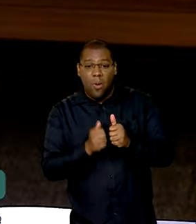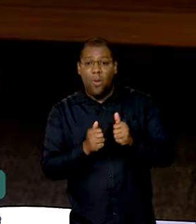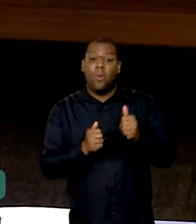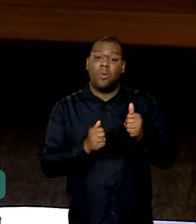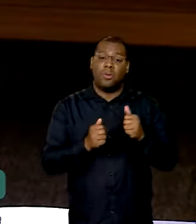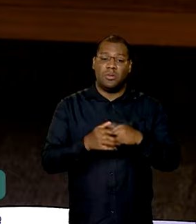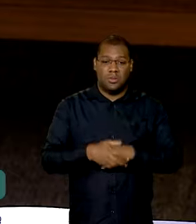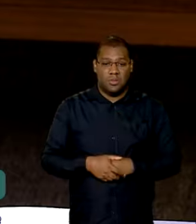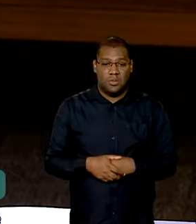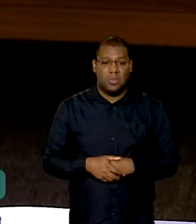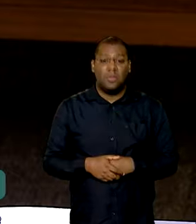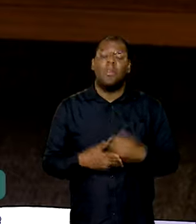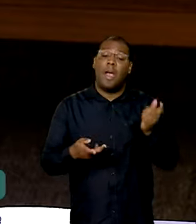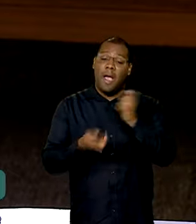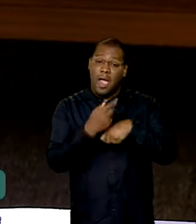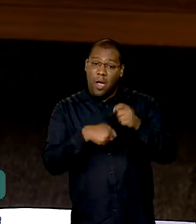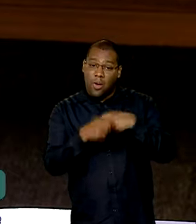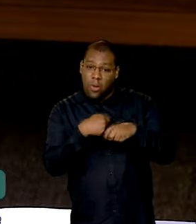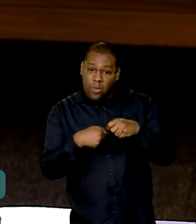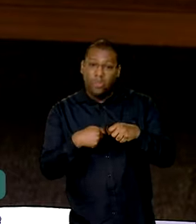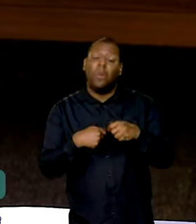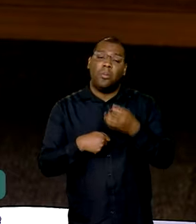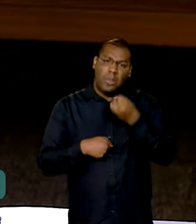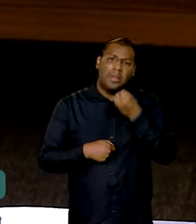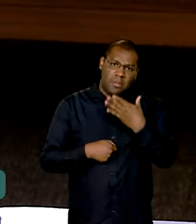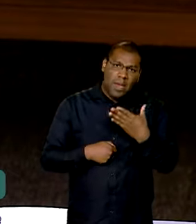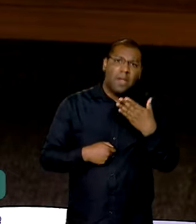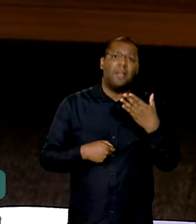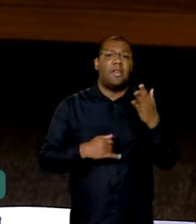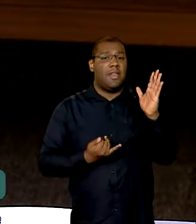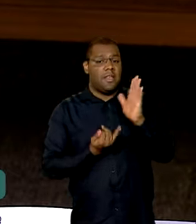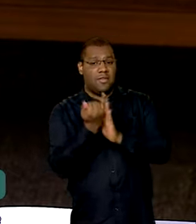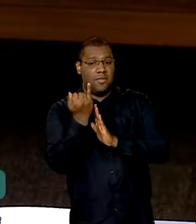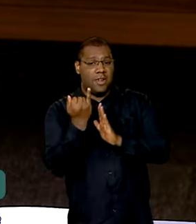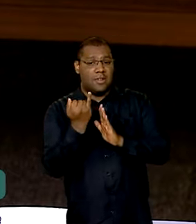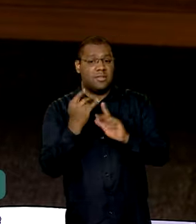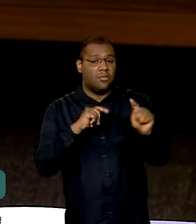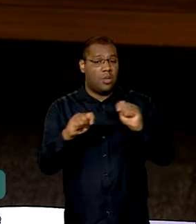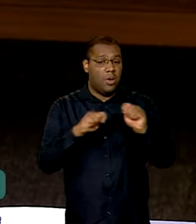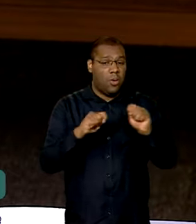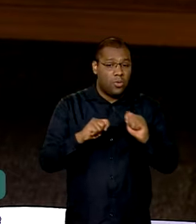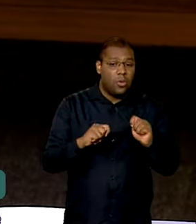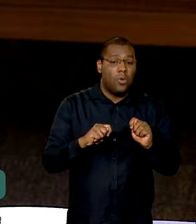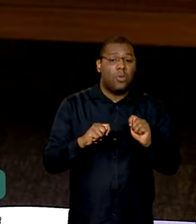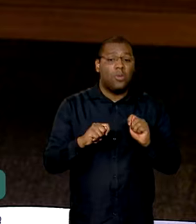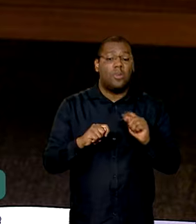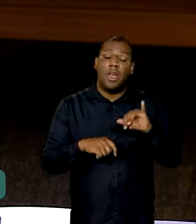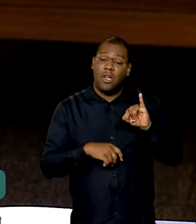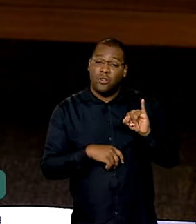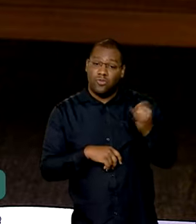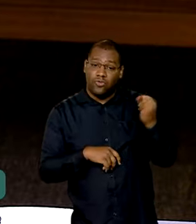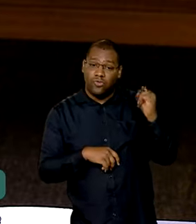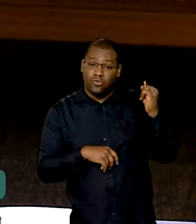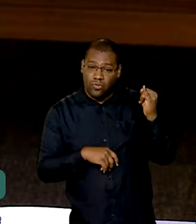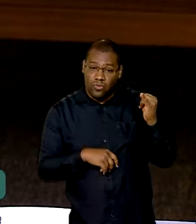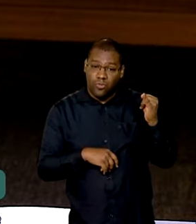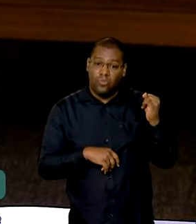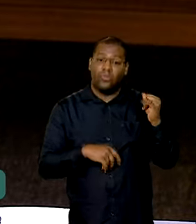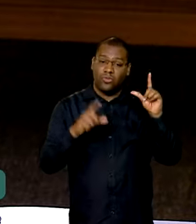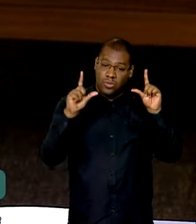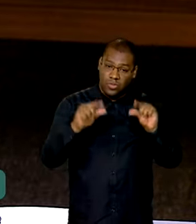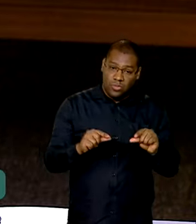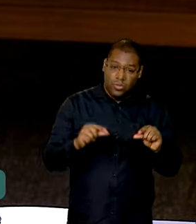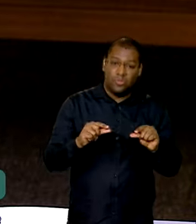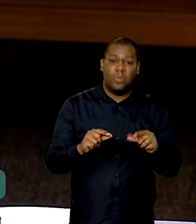economia está indo bem, a inflação está controlada, a taxa de juros, eu espero que continue caindo. Os investimentos